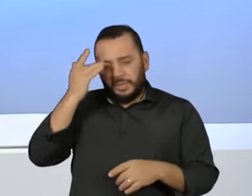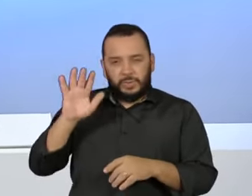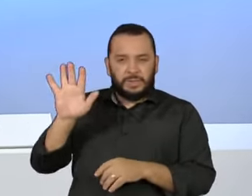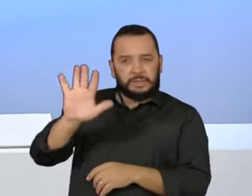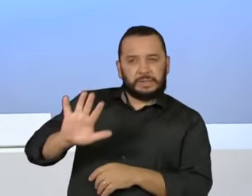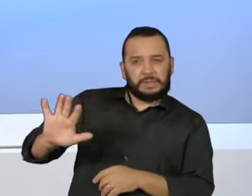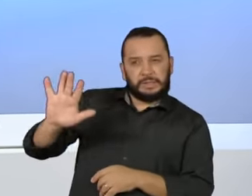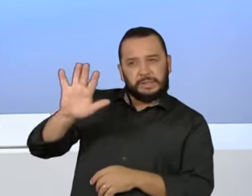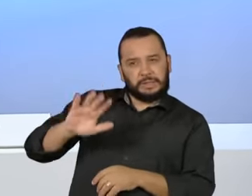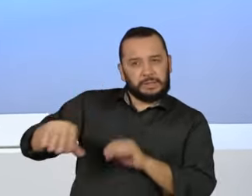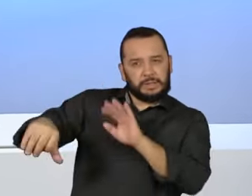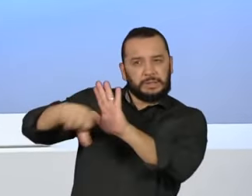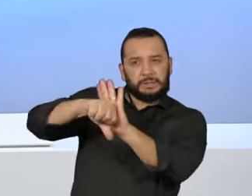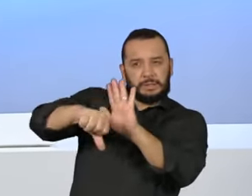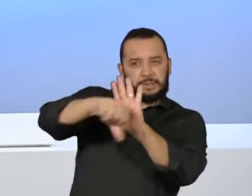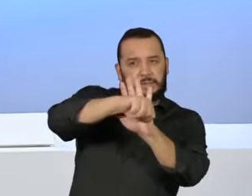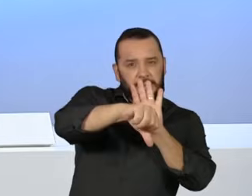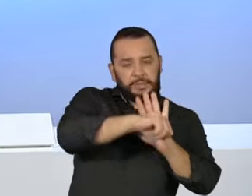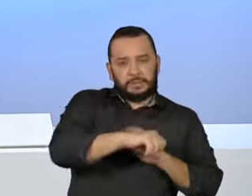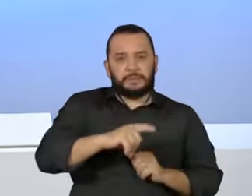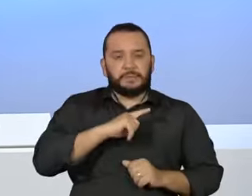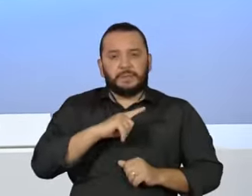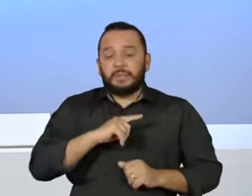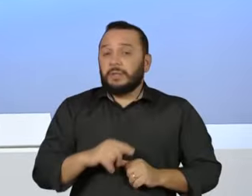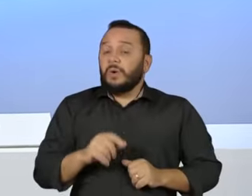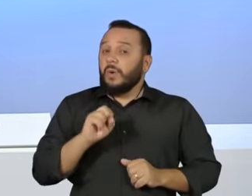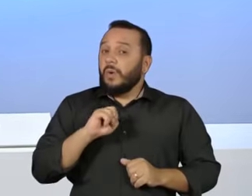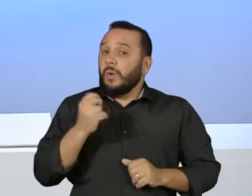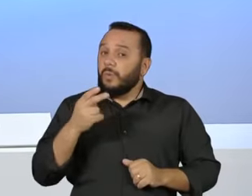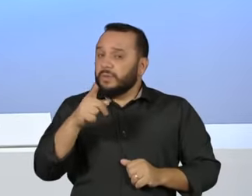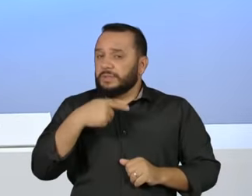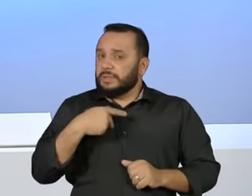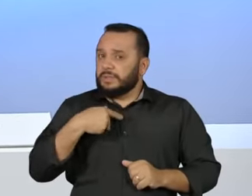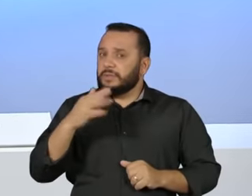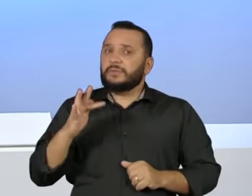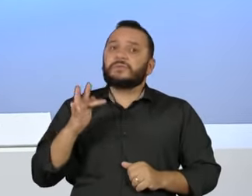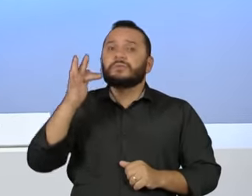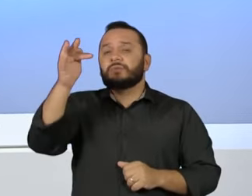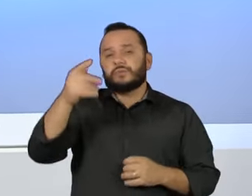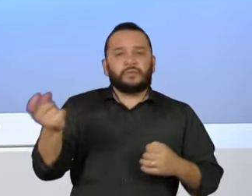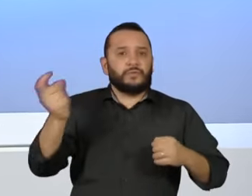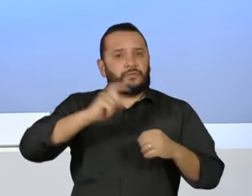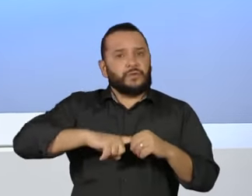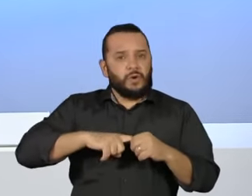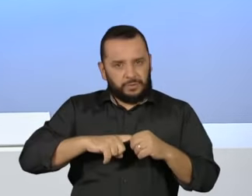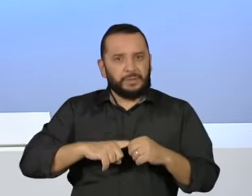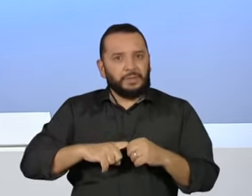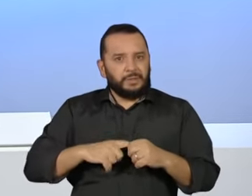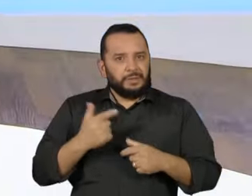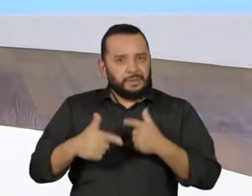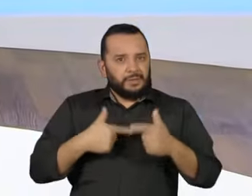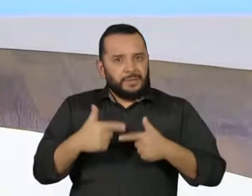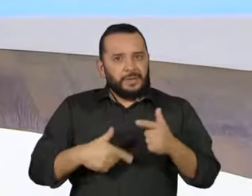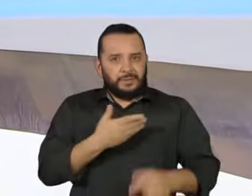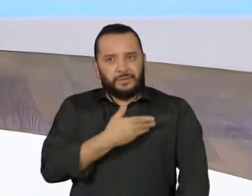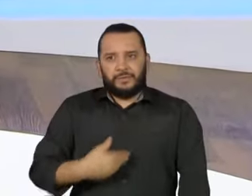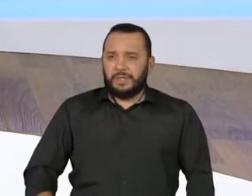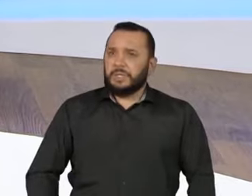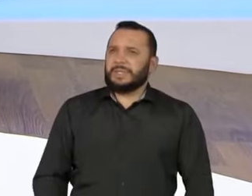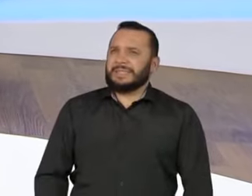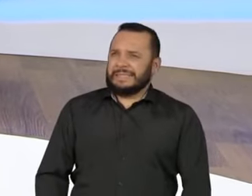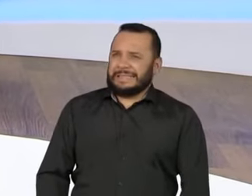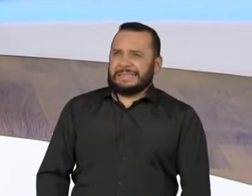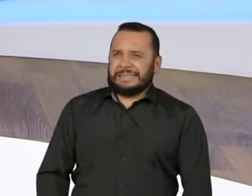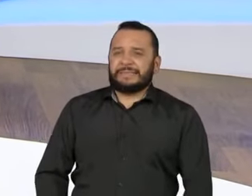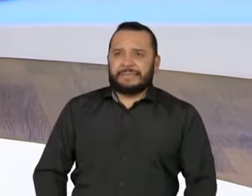institucional da política ou se o senhor cogita a possibilidade de voltar para as esferas de poder institucionais? Tudo rápido, né? Por